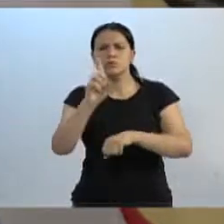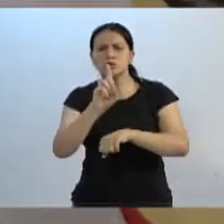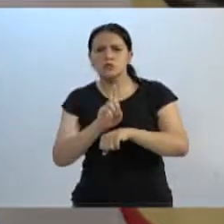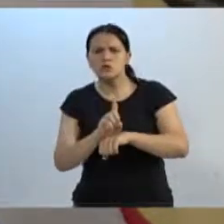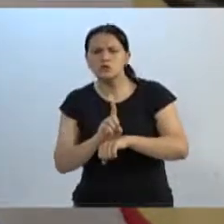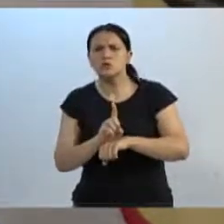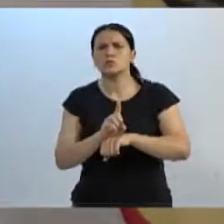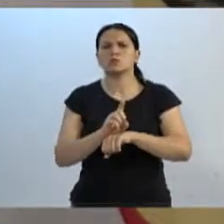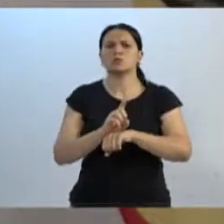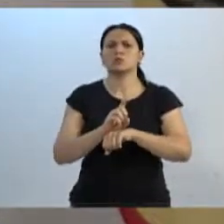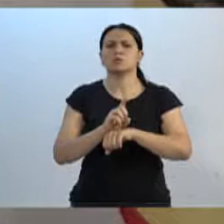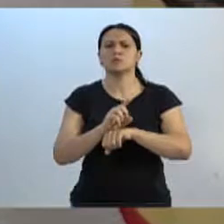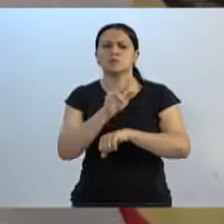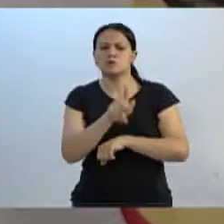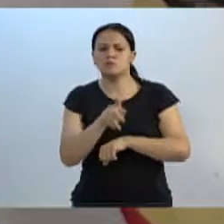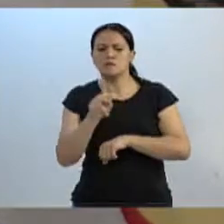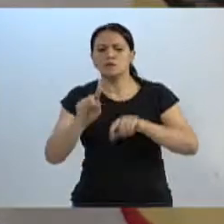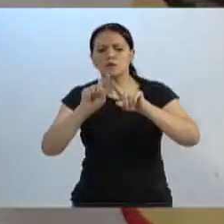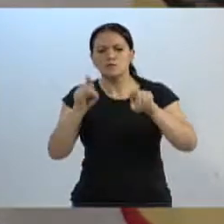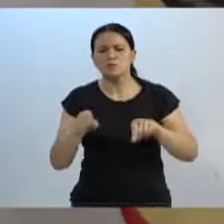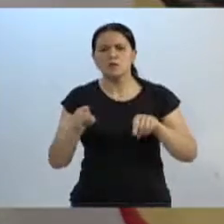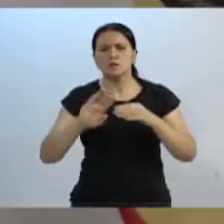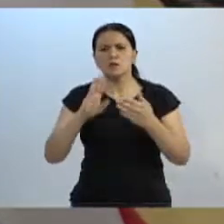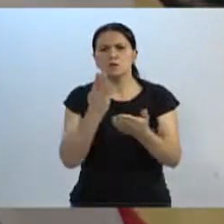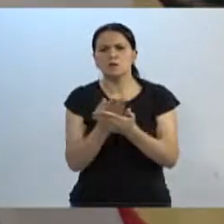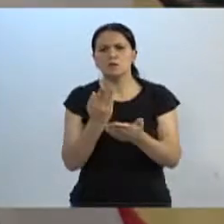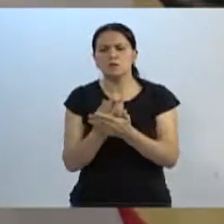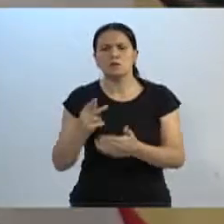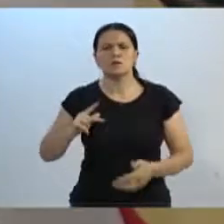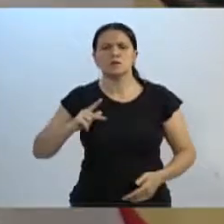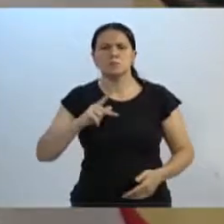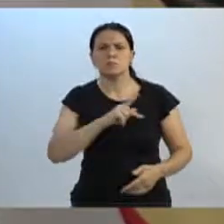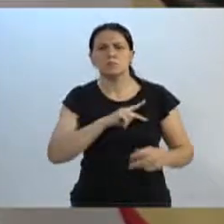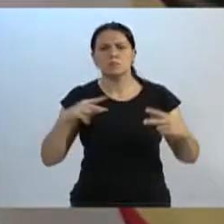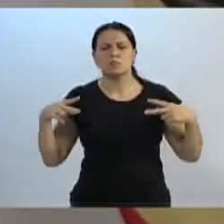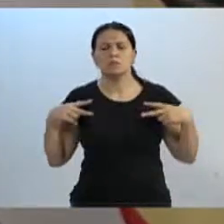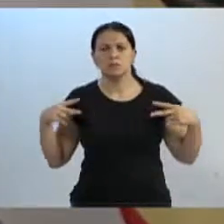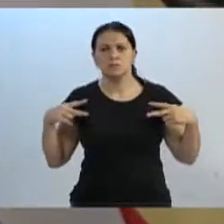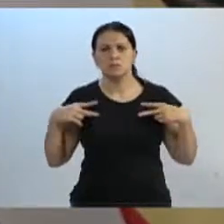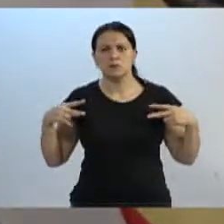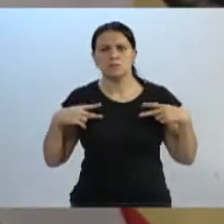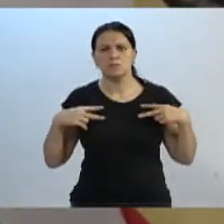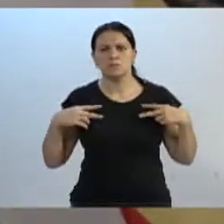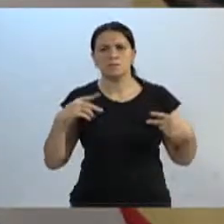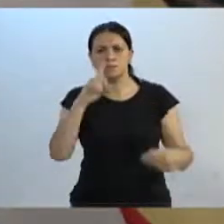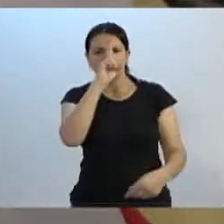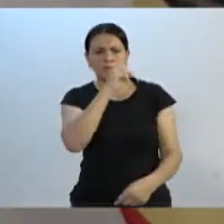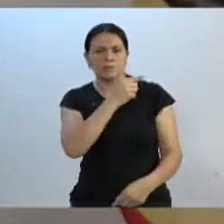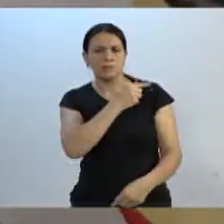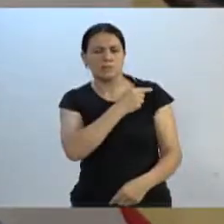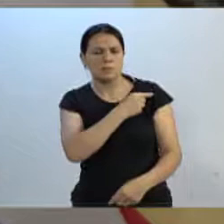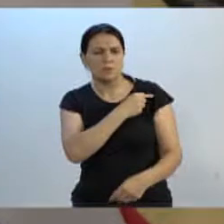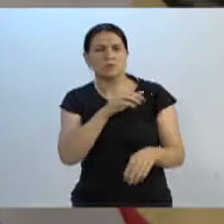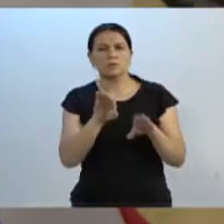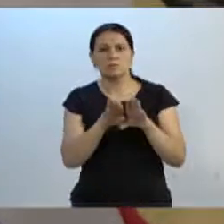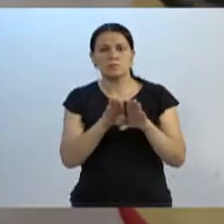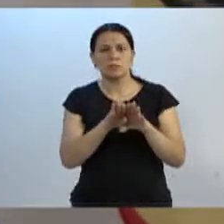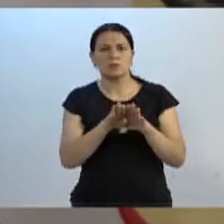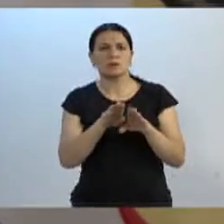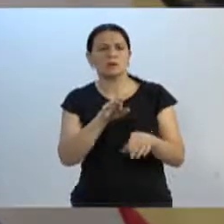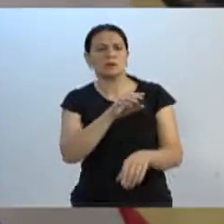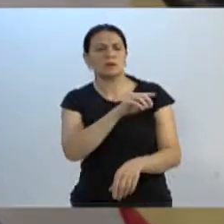funcionários das escolas públicas e particulares. De ensino fundamental e de educação infantil, um